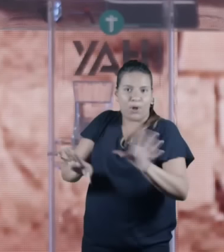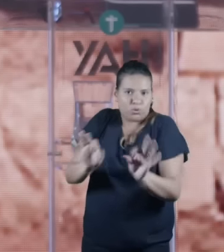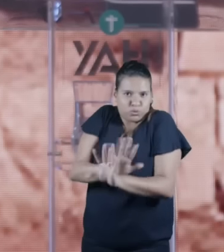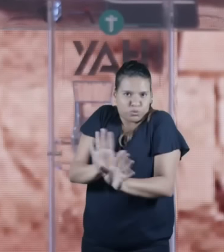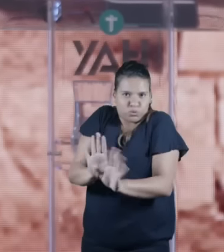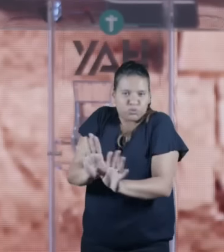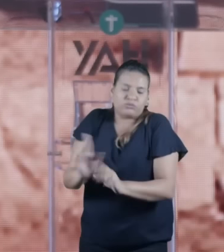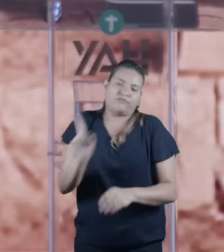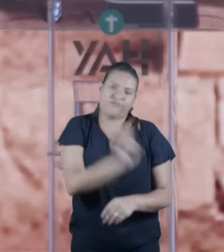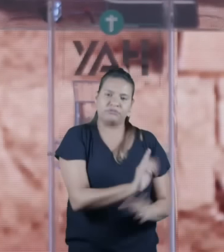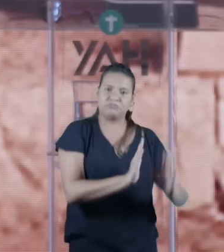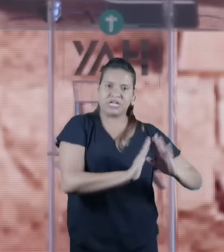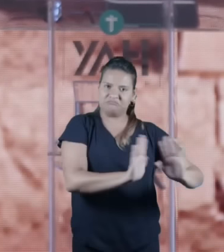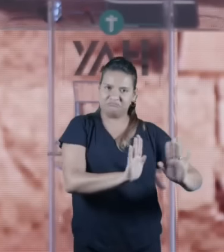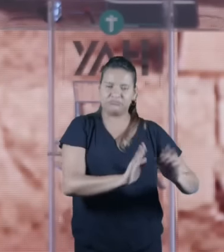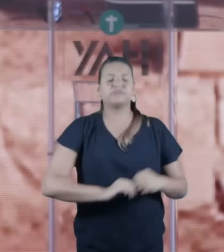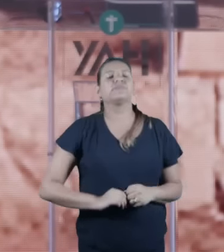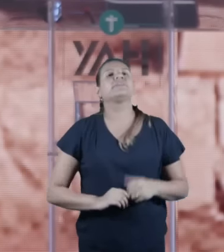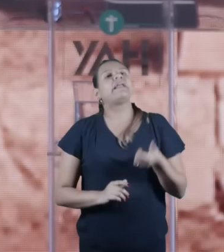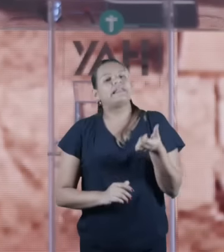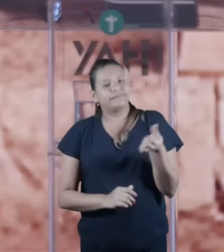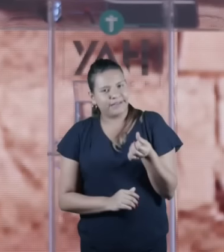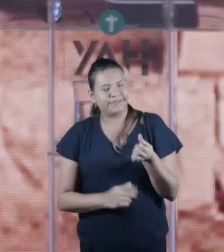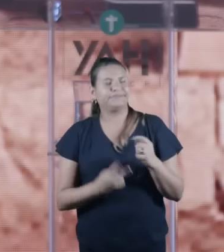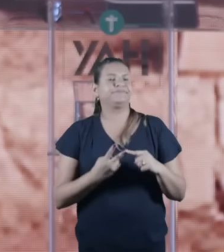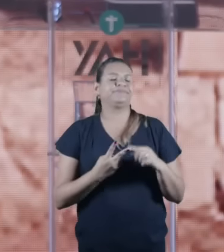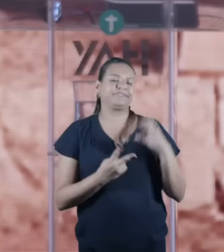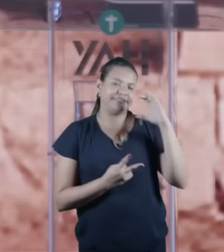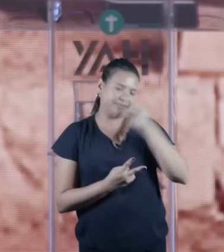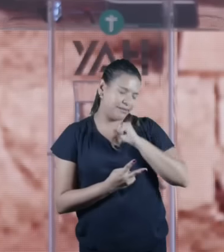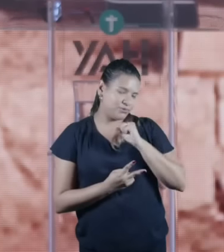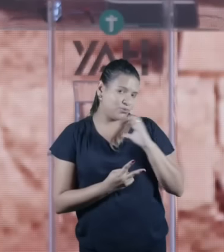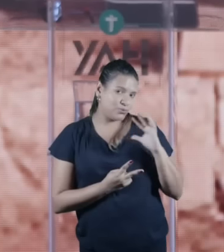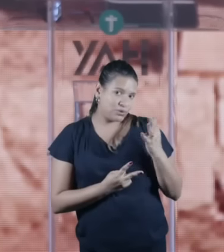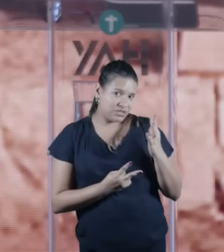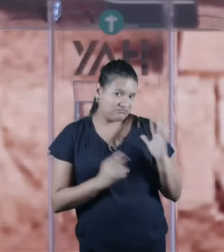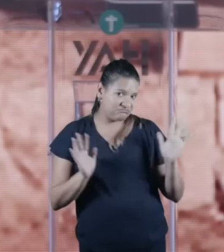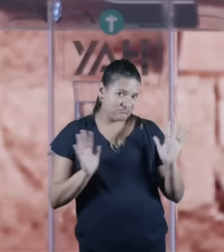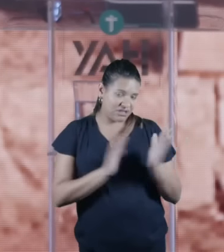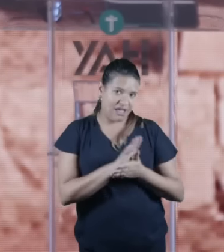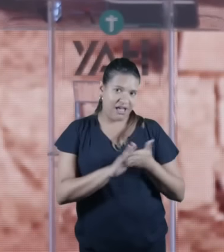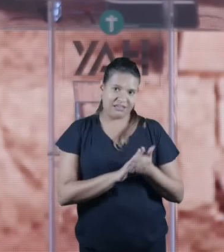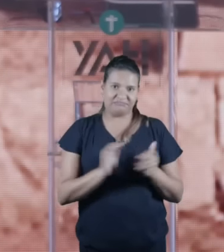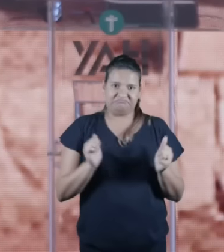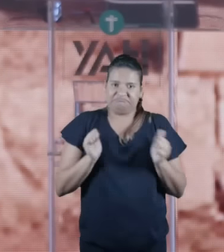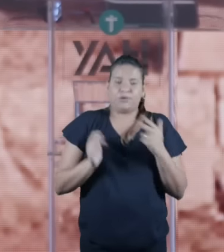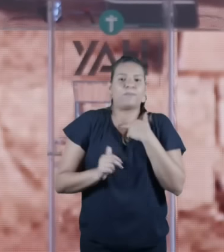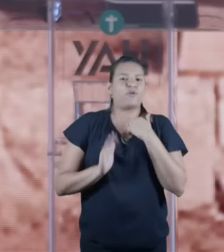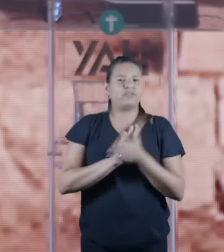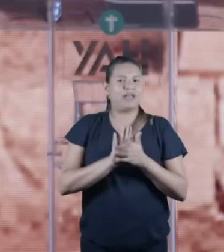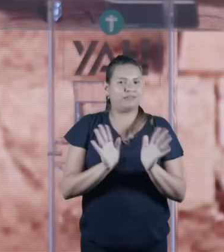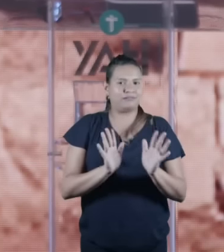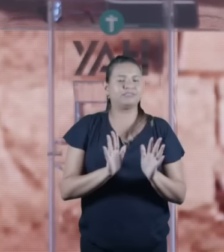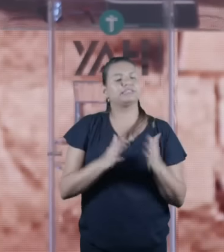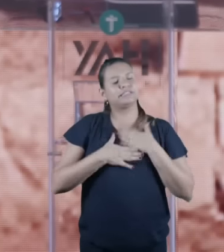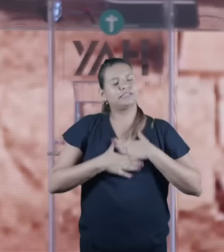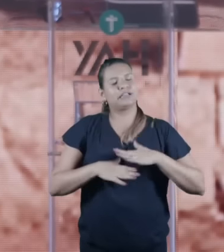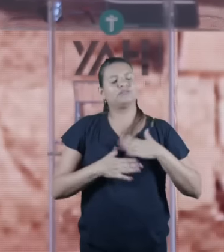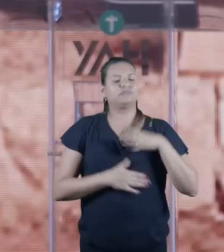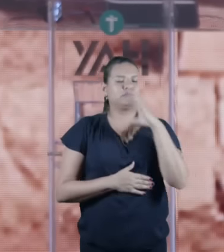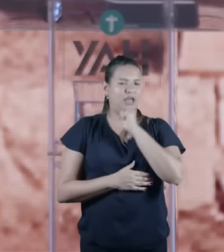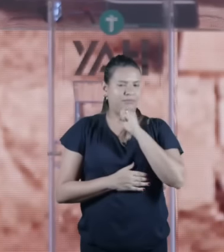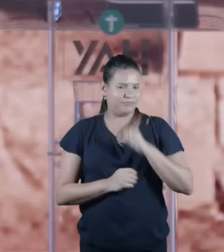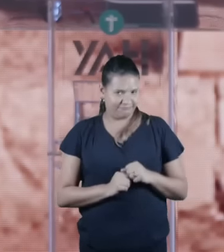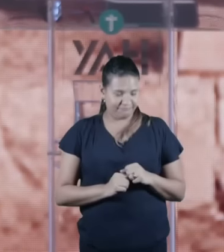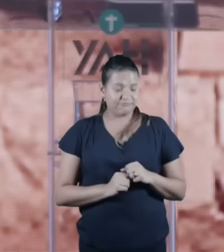primeiro dia sexta o segundo sábado o que acontece no sábado? nada Shabat pessoal está todo mundo descansando e